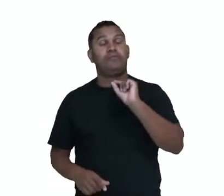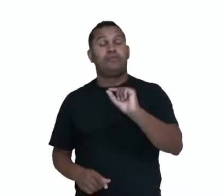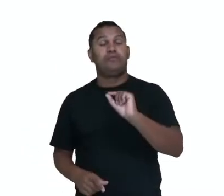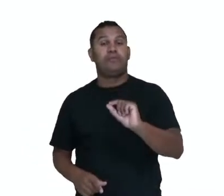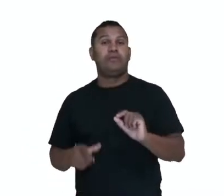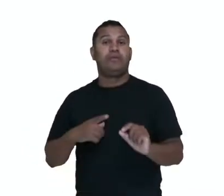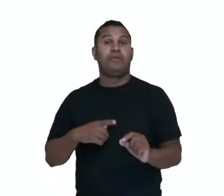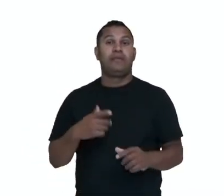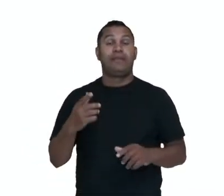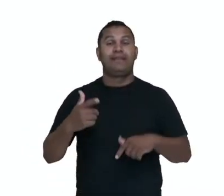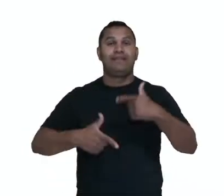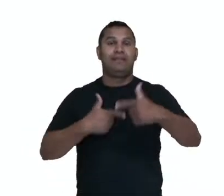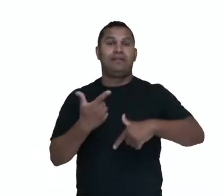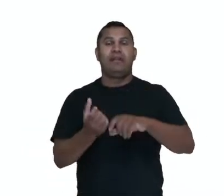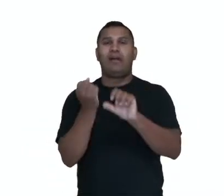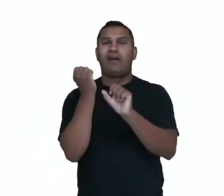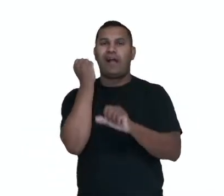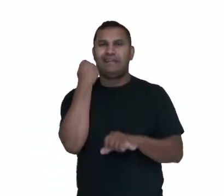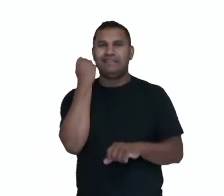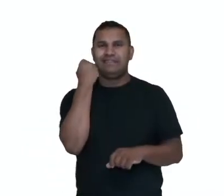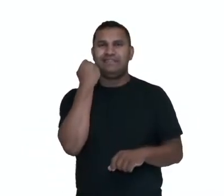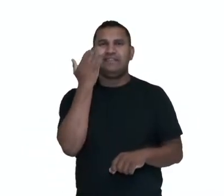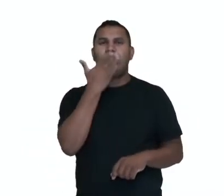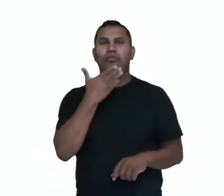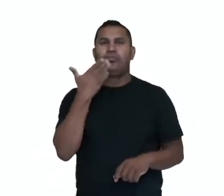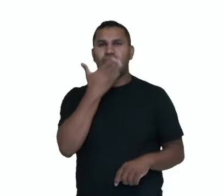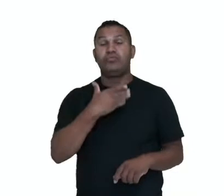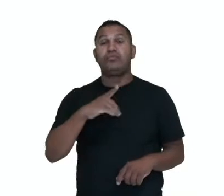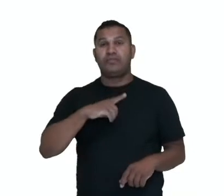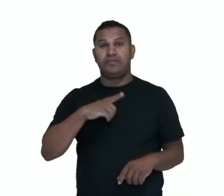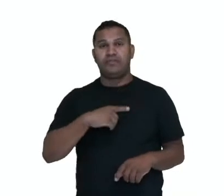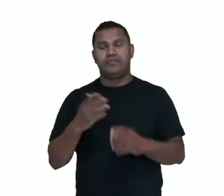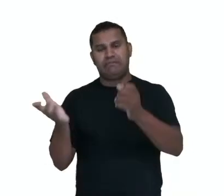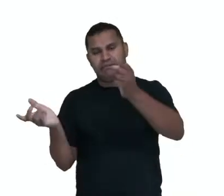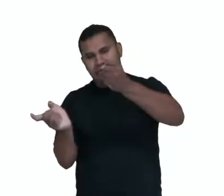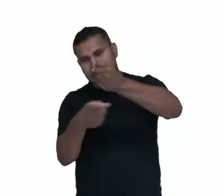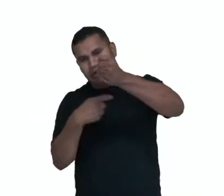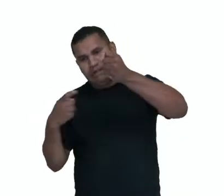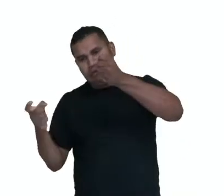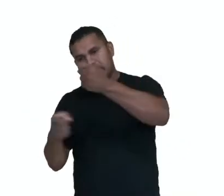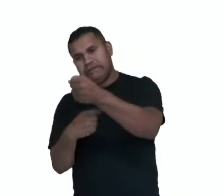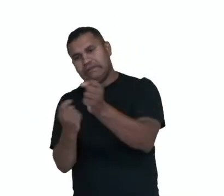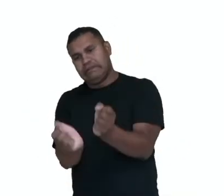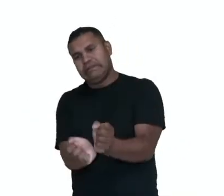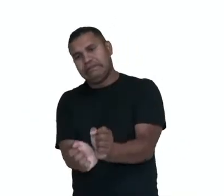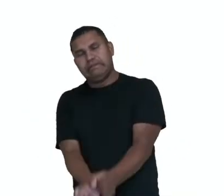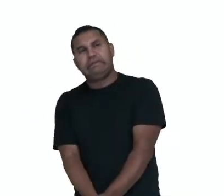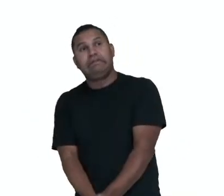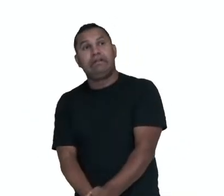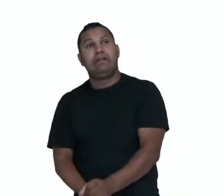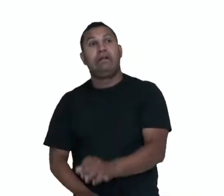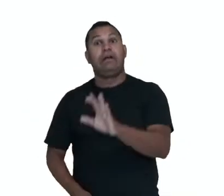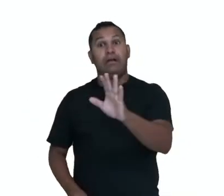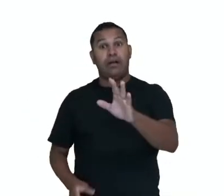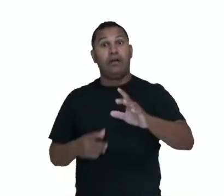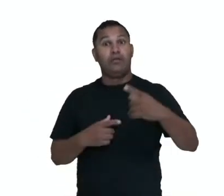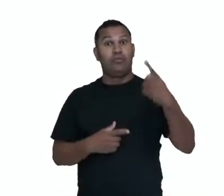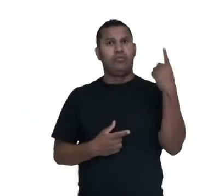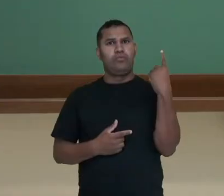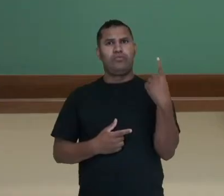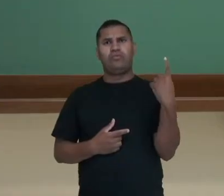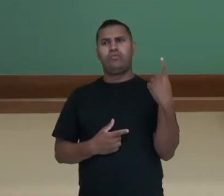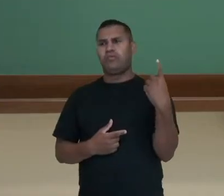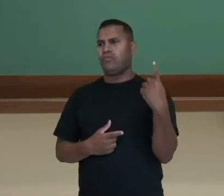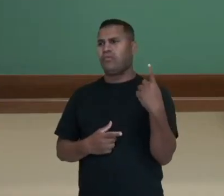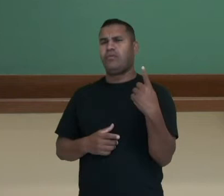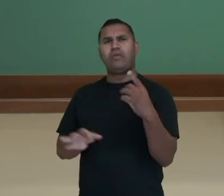promover um levante de grandes proporções. E esse levante foi liderado por Toussaint de Louventure, não é? E vai ganhar